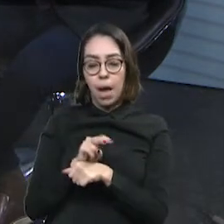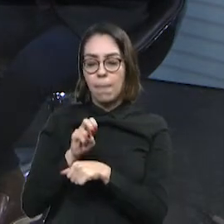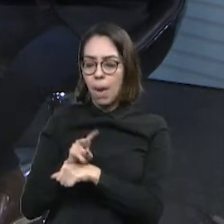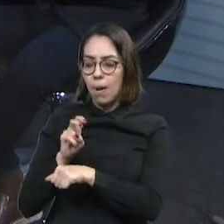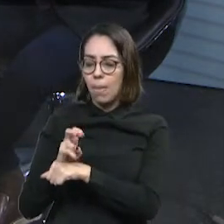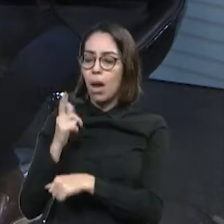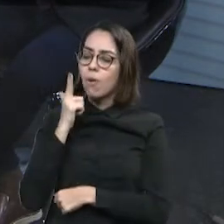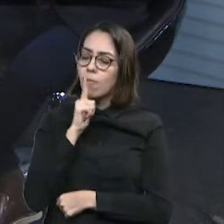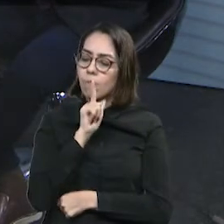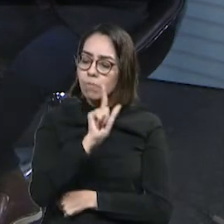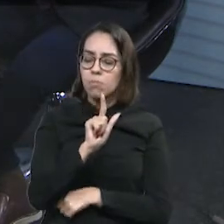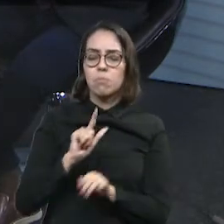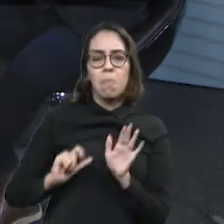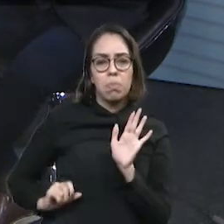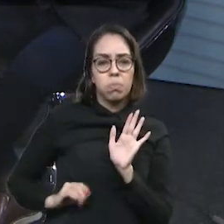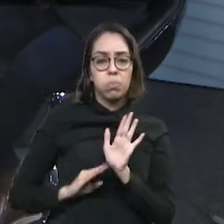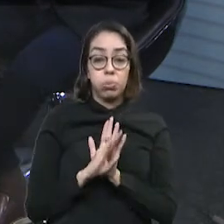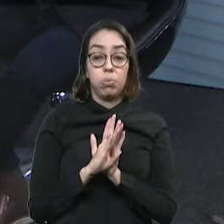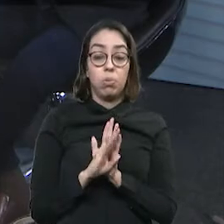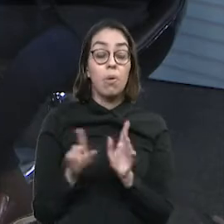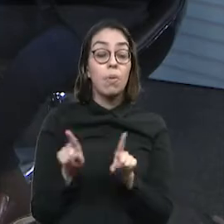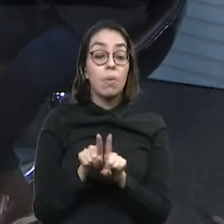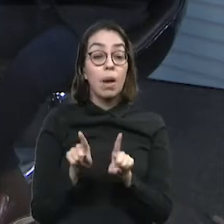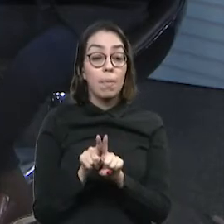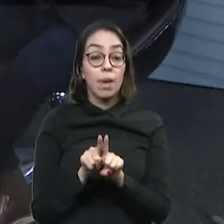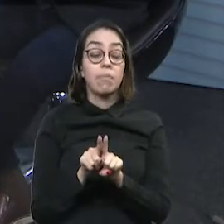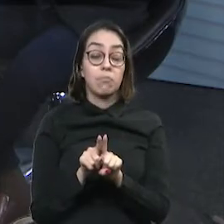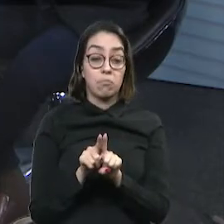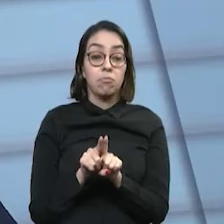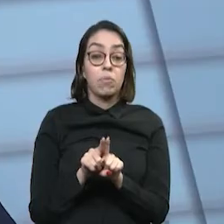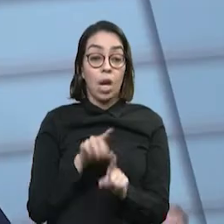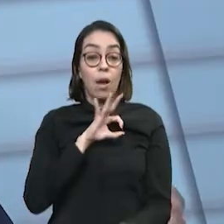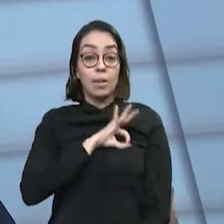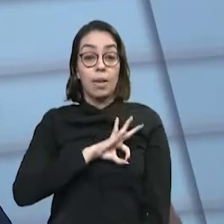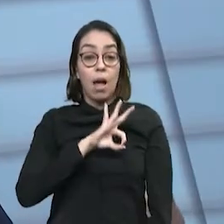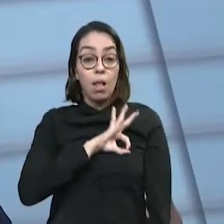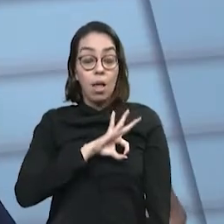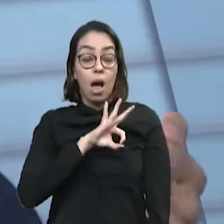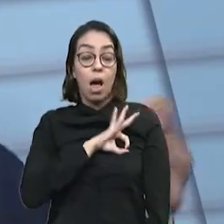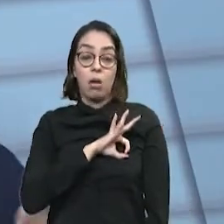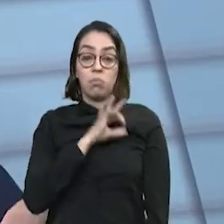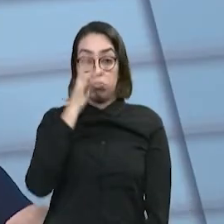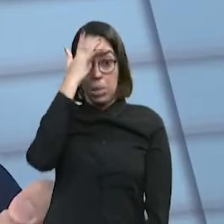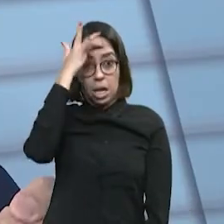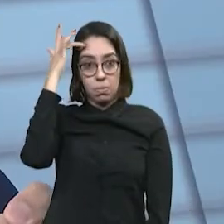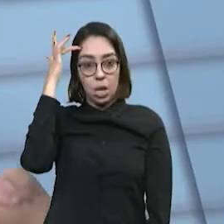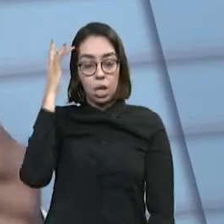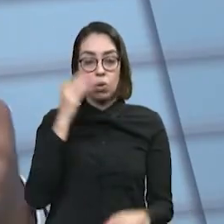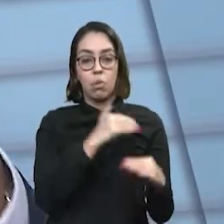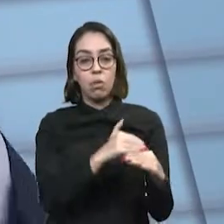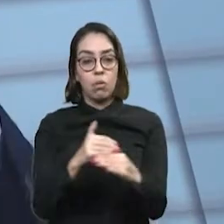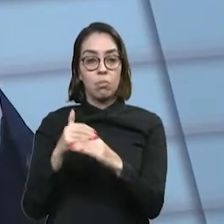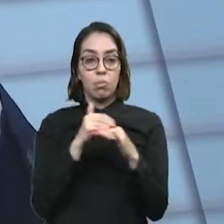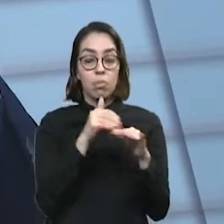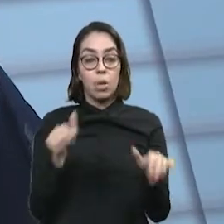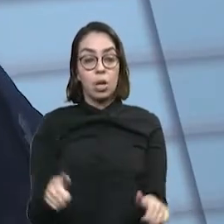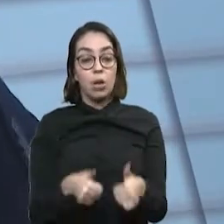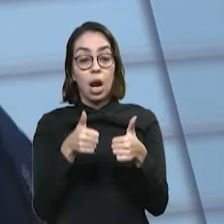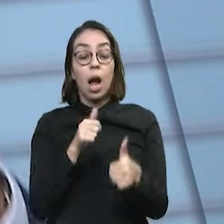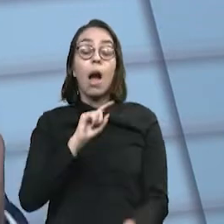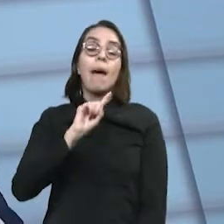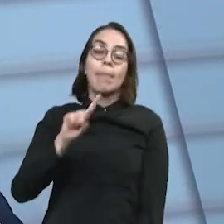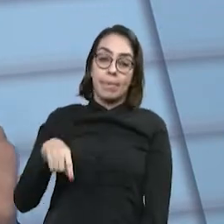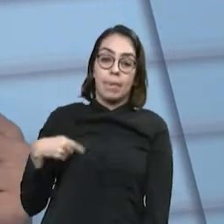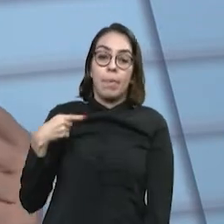empregabilidade, melhorar a renda per capita das pessoas e também influenciar o consumo depois de